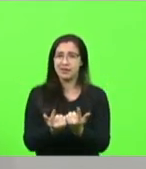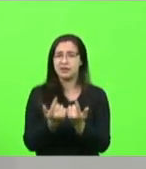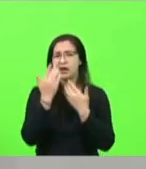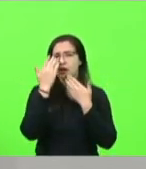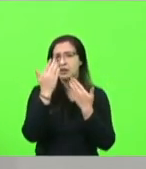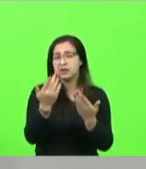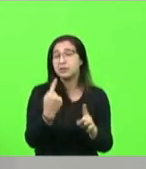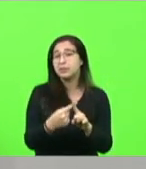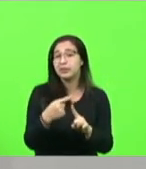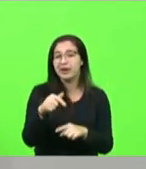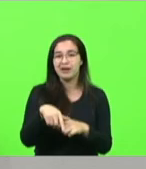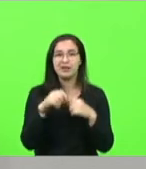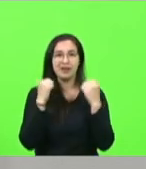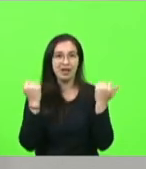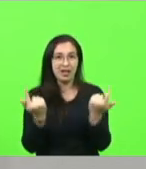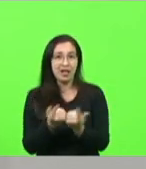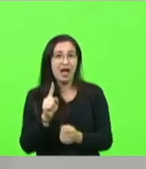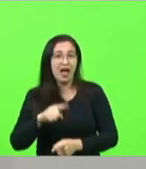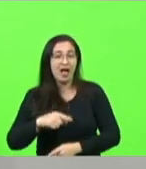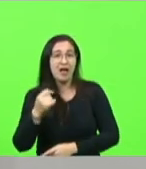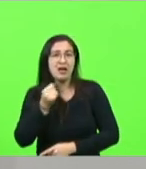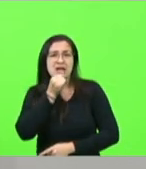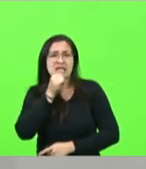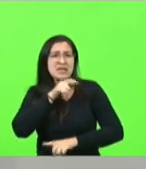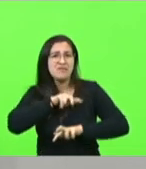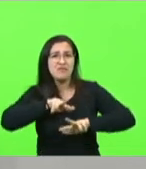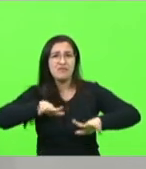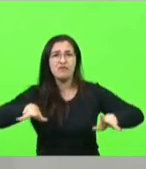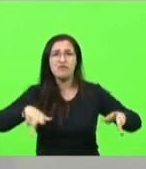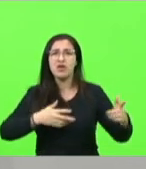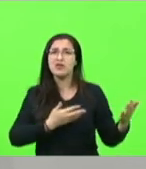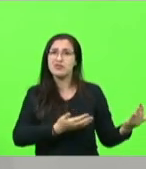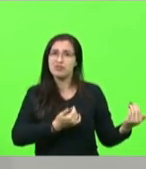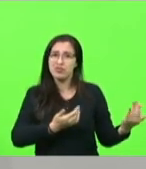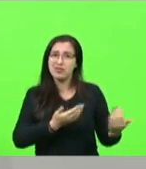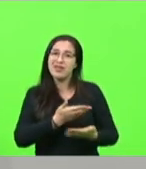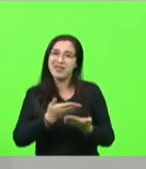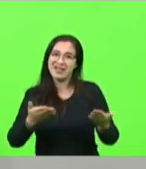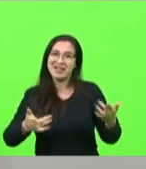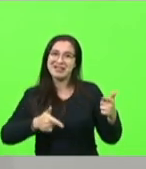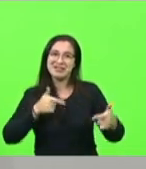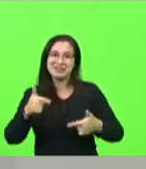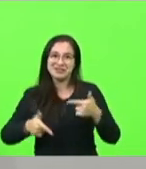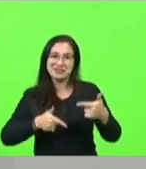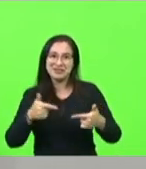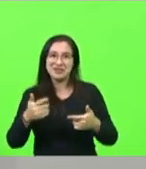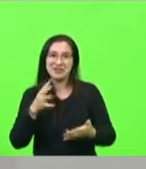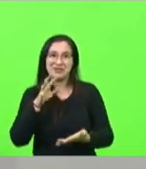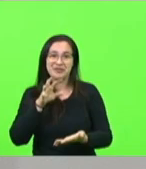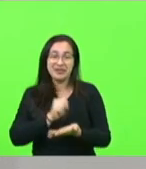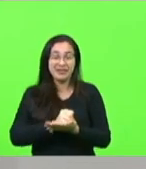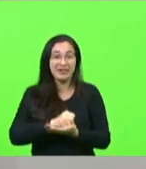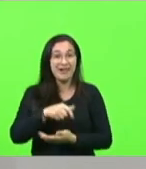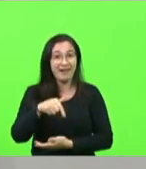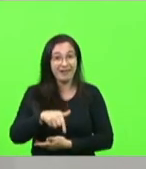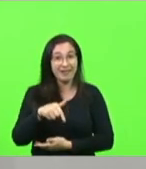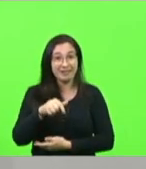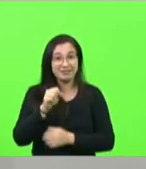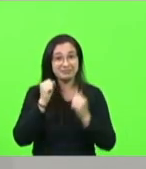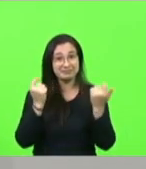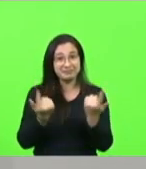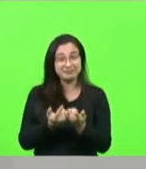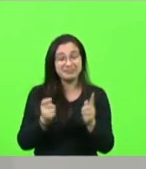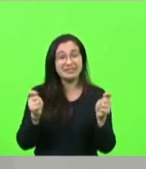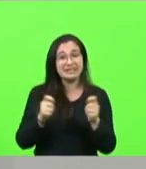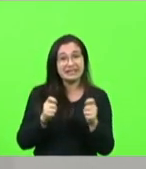esta casa já foi exemplo de vários estagiários que são contratados por essa casa e podemos, através de